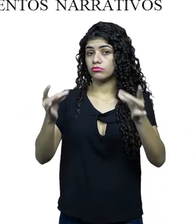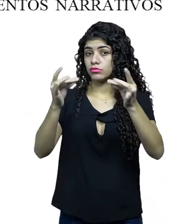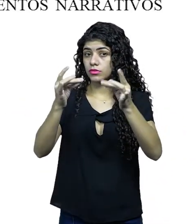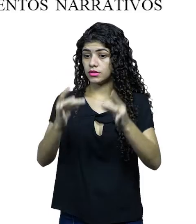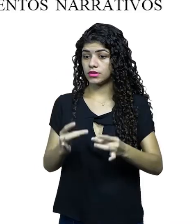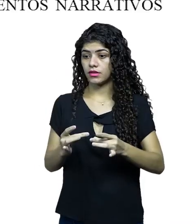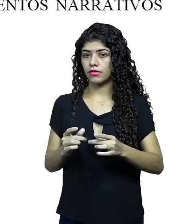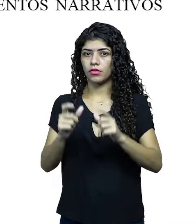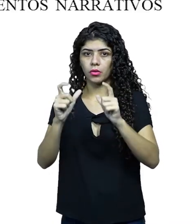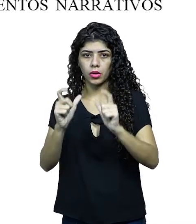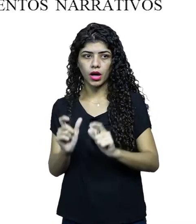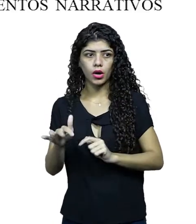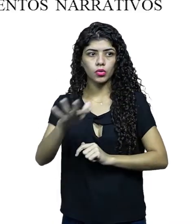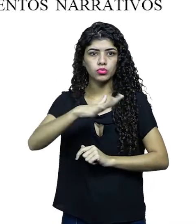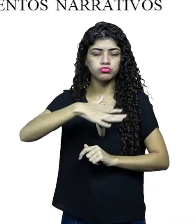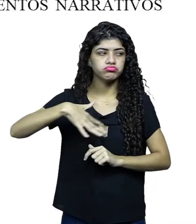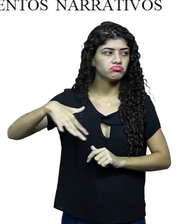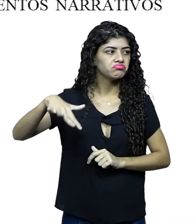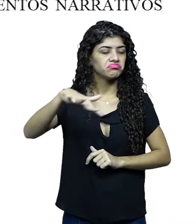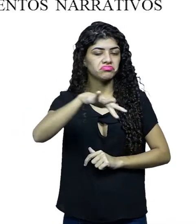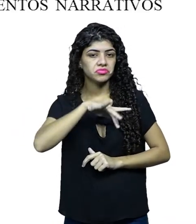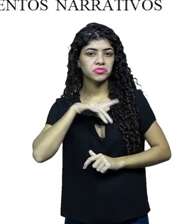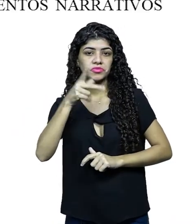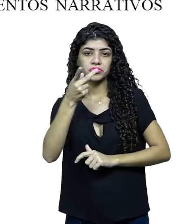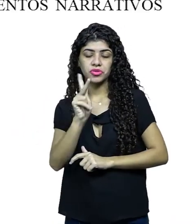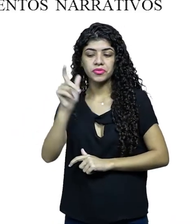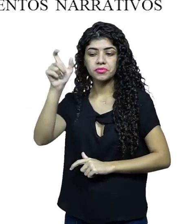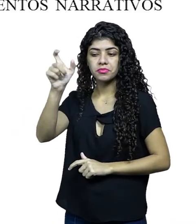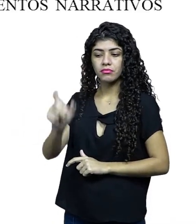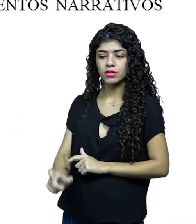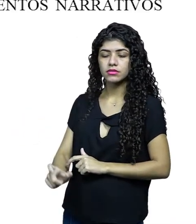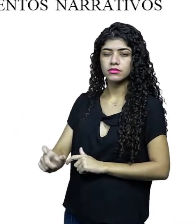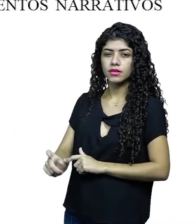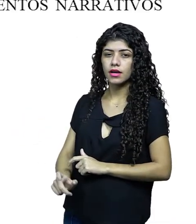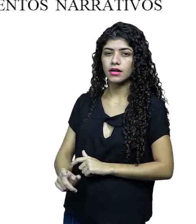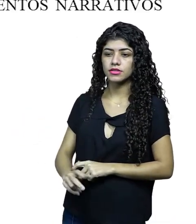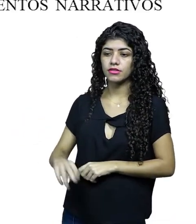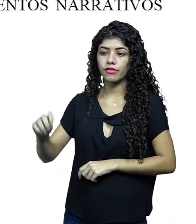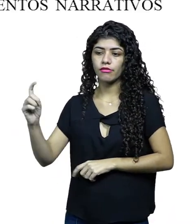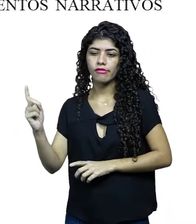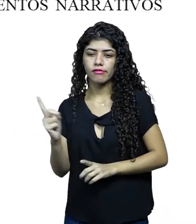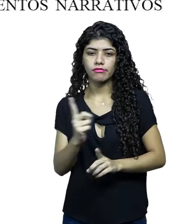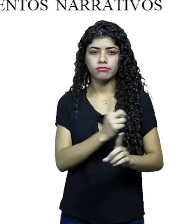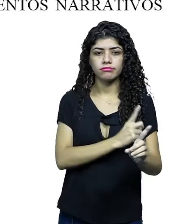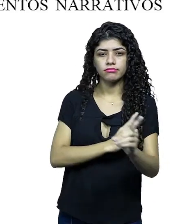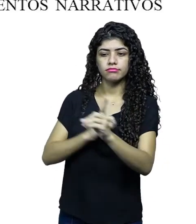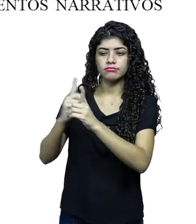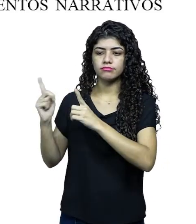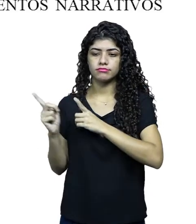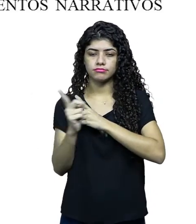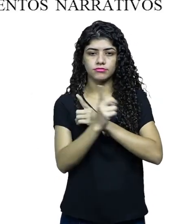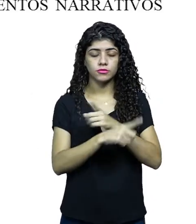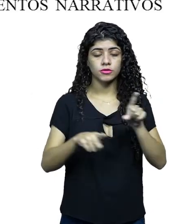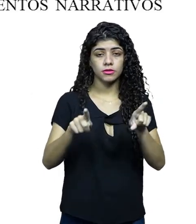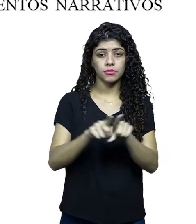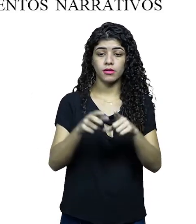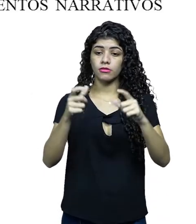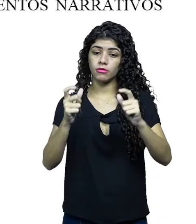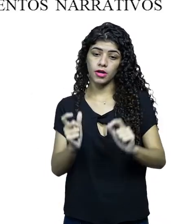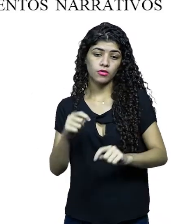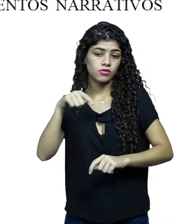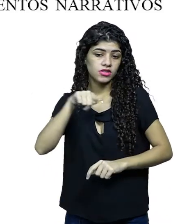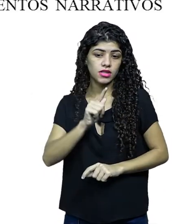Nesse item, você vai descrever os seus cenários, que são os locais onde os seus personagens irão transitar. E as